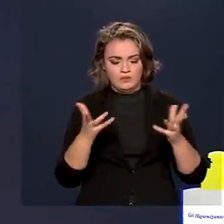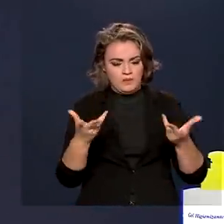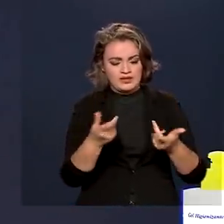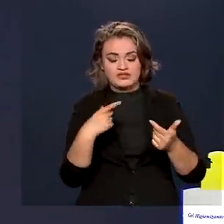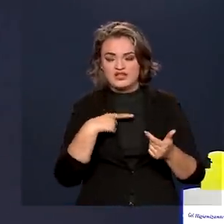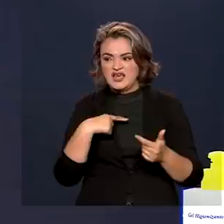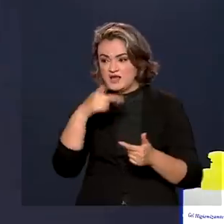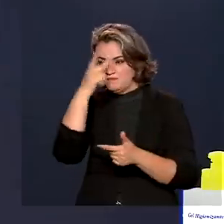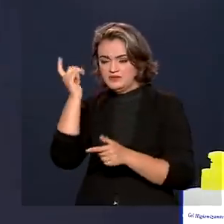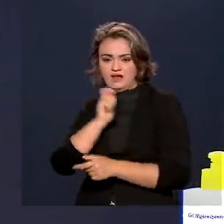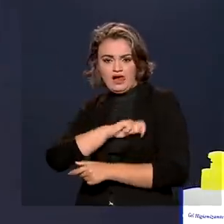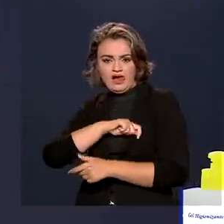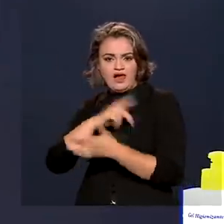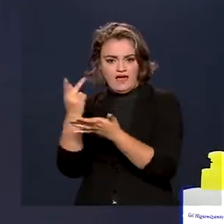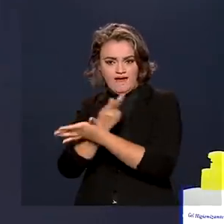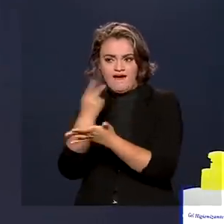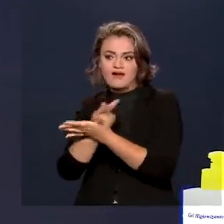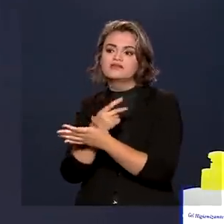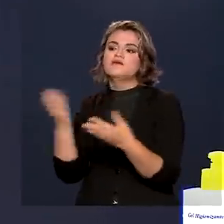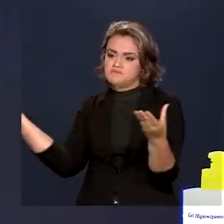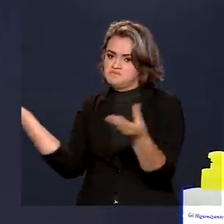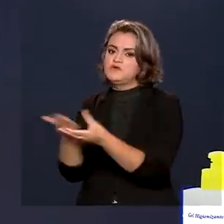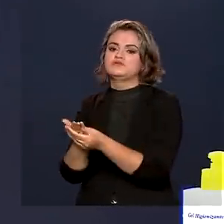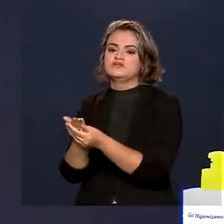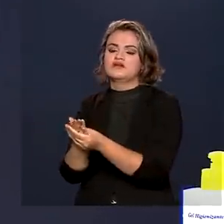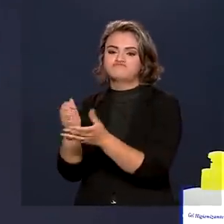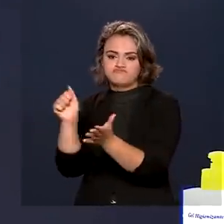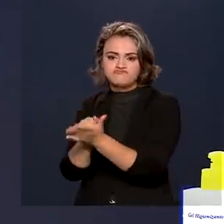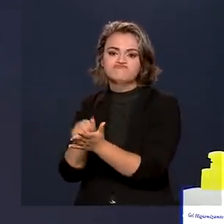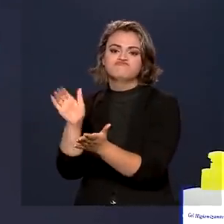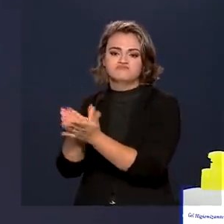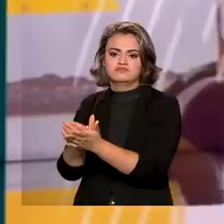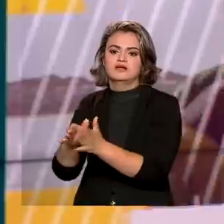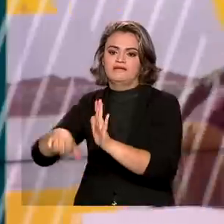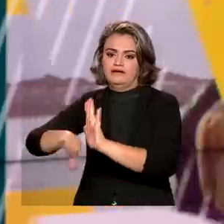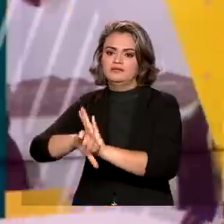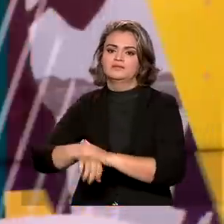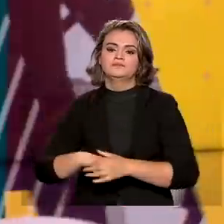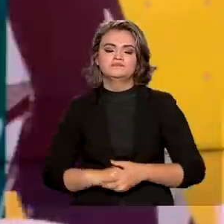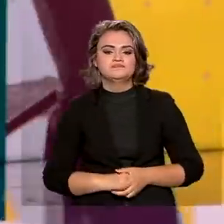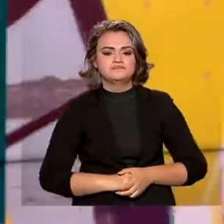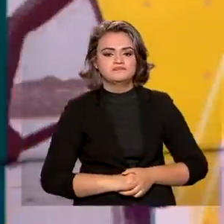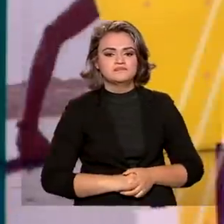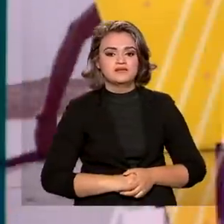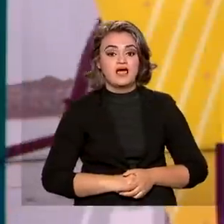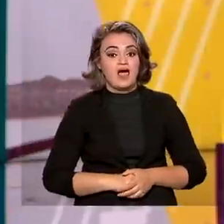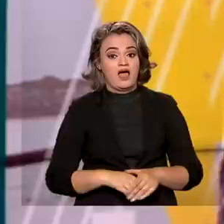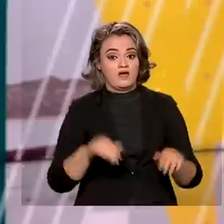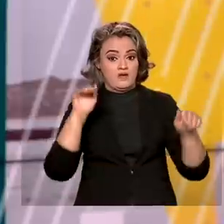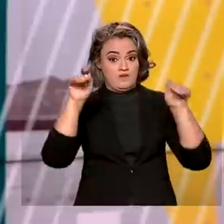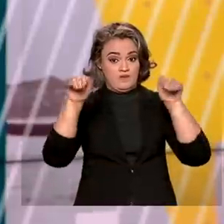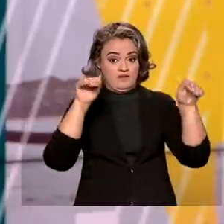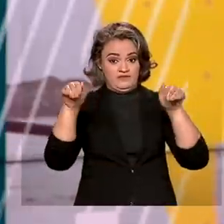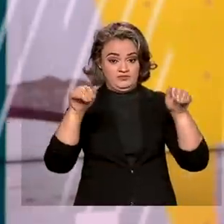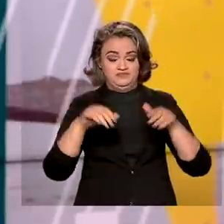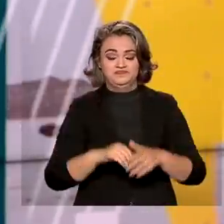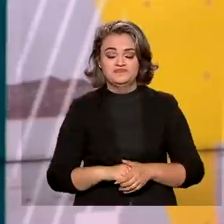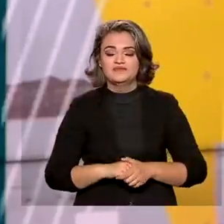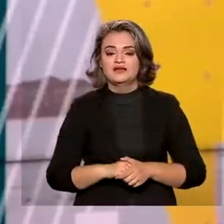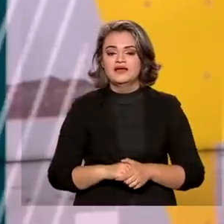aqueles que estão cometendo infrações administrativas e atos criminosos. Agora, um alerta à população.